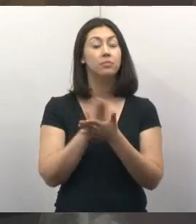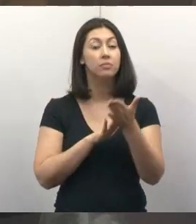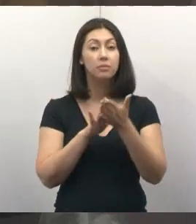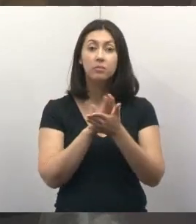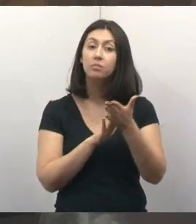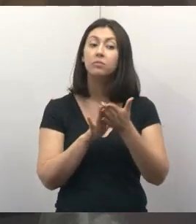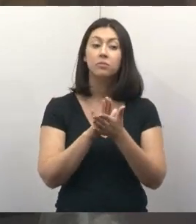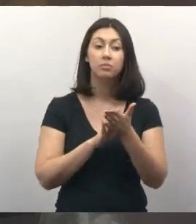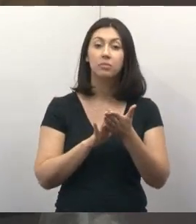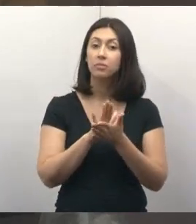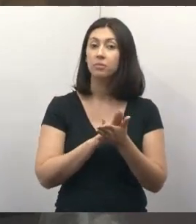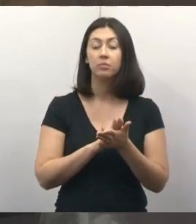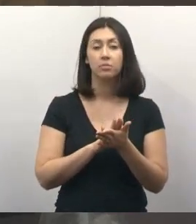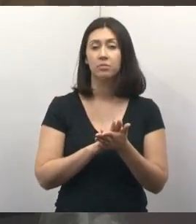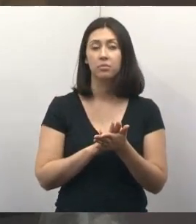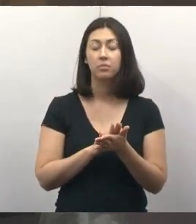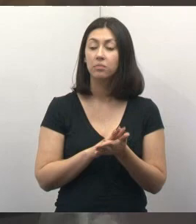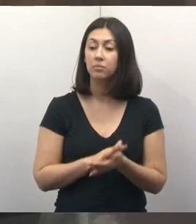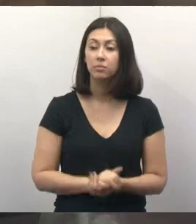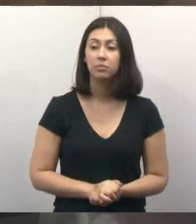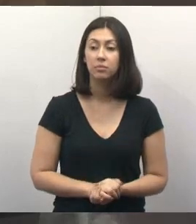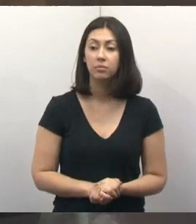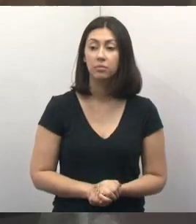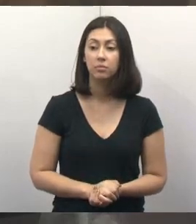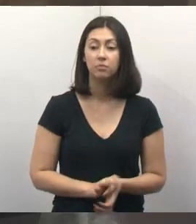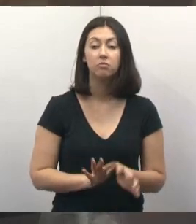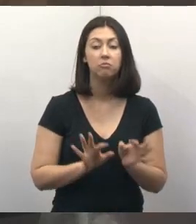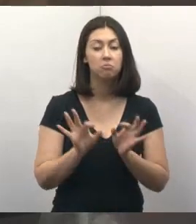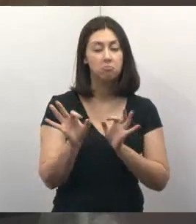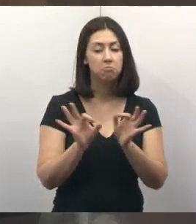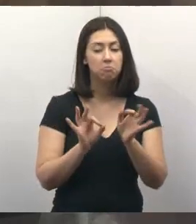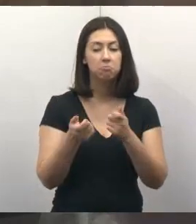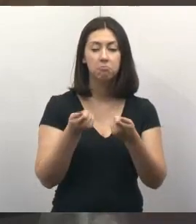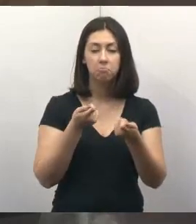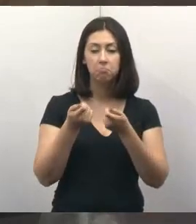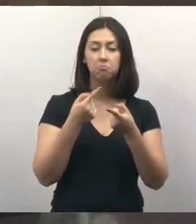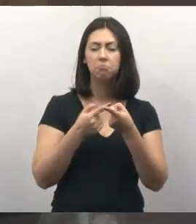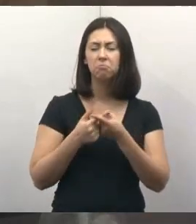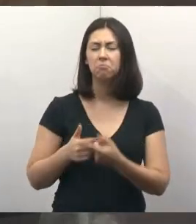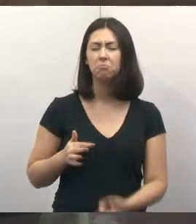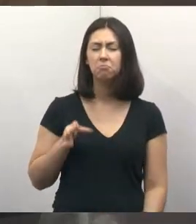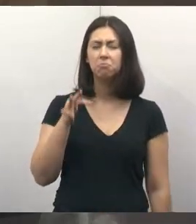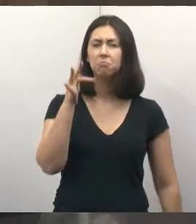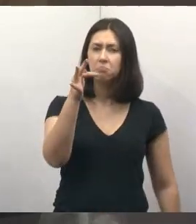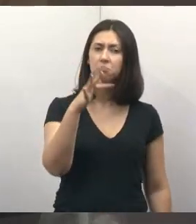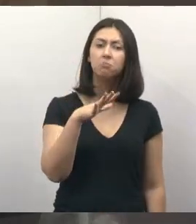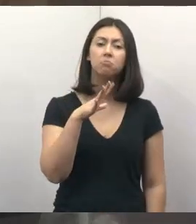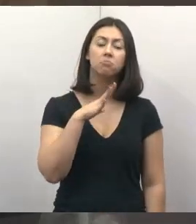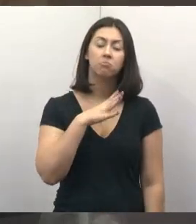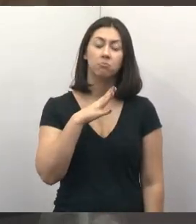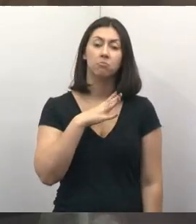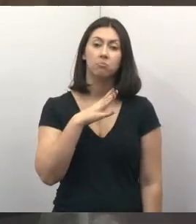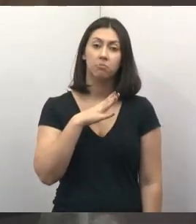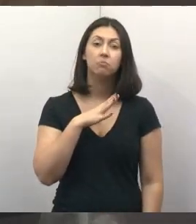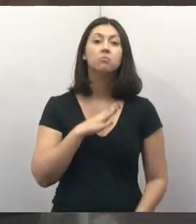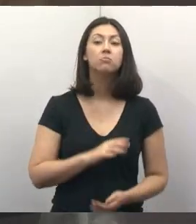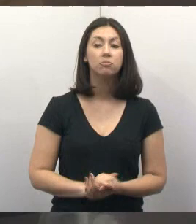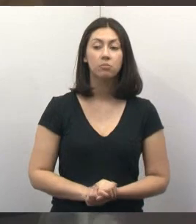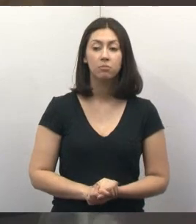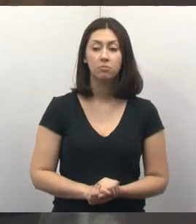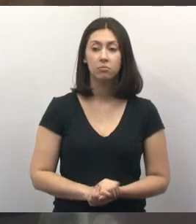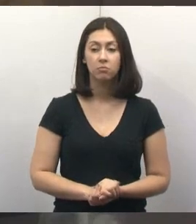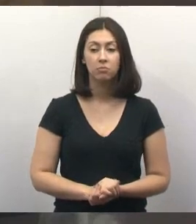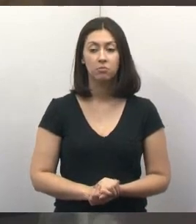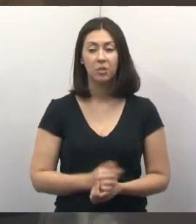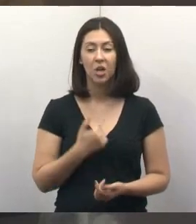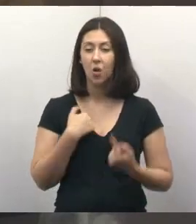da prefeitura, da parte do governo, sobre o plano diretor, que é o futuro da nossa cidade. Não tenho